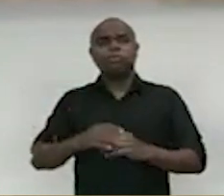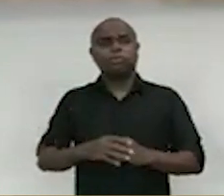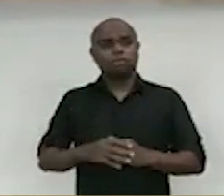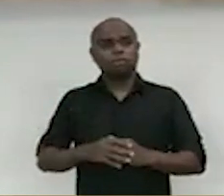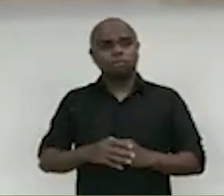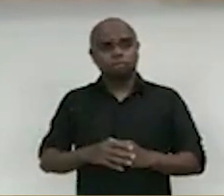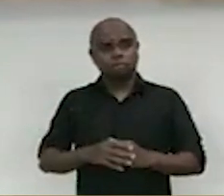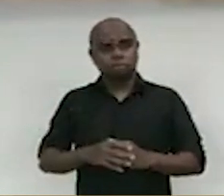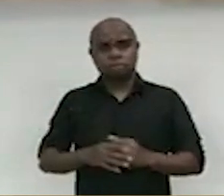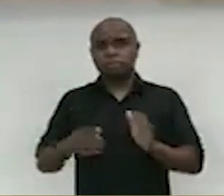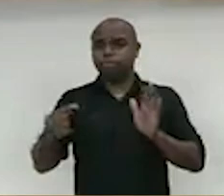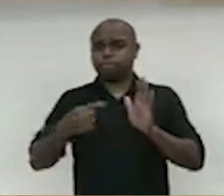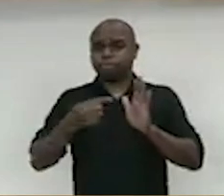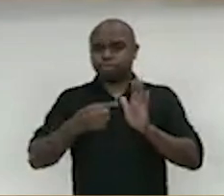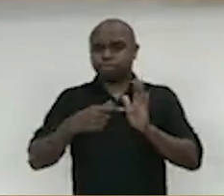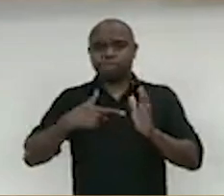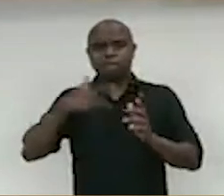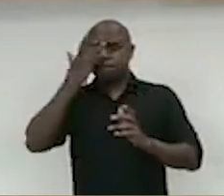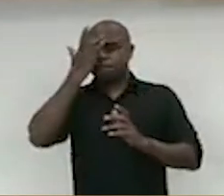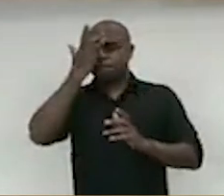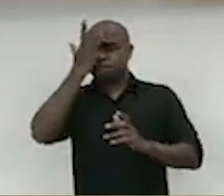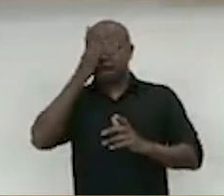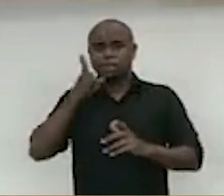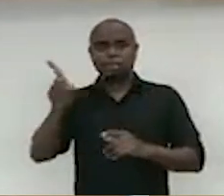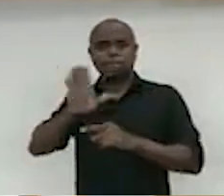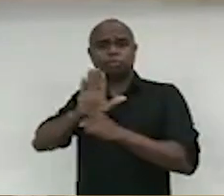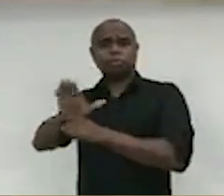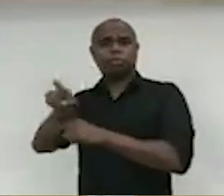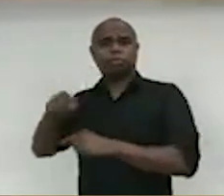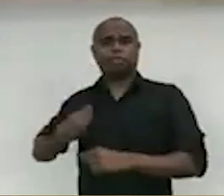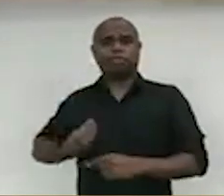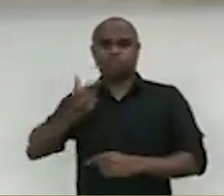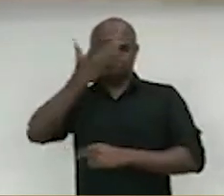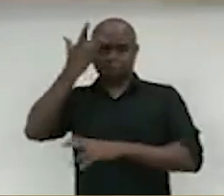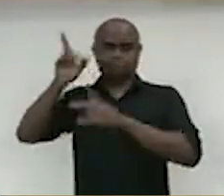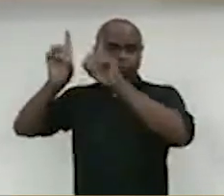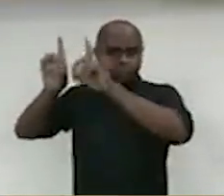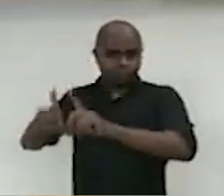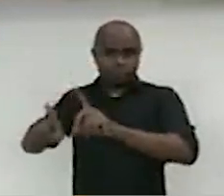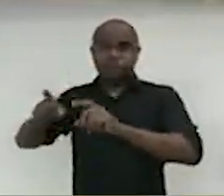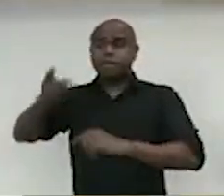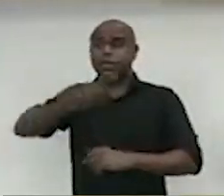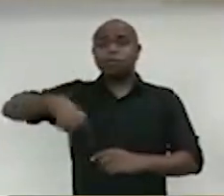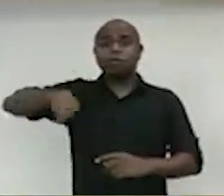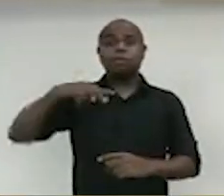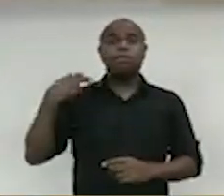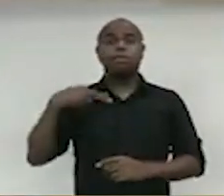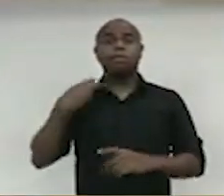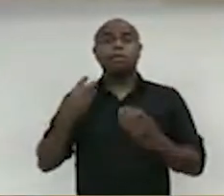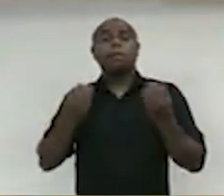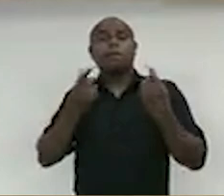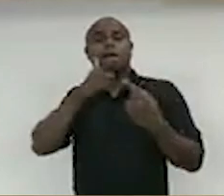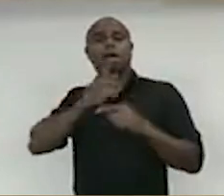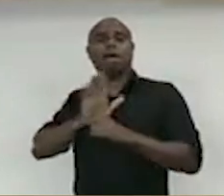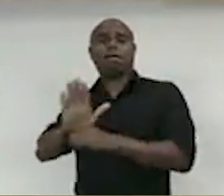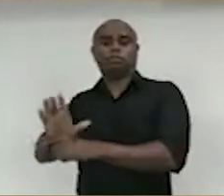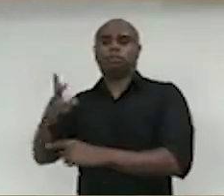a facilitação da vida das pessoas. Acho que a nossa missão aqui é facilitar a vida das pessoas.